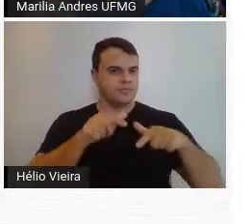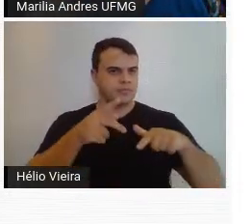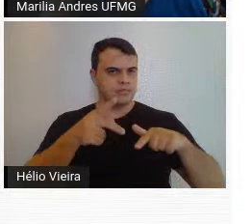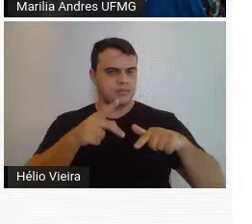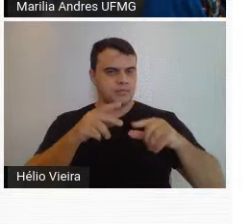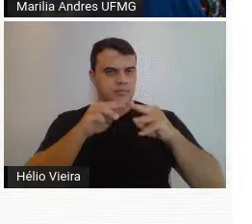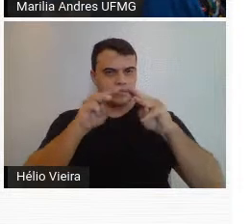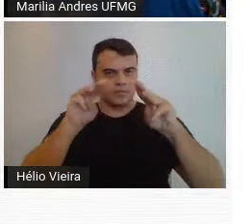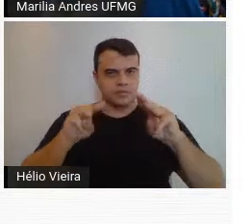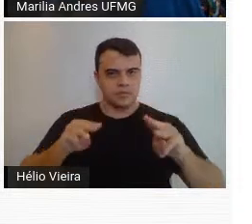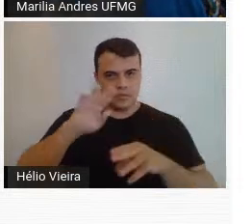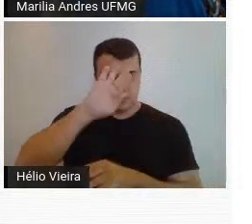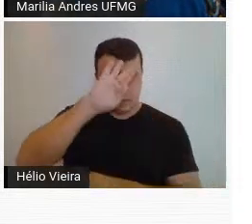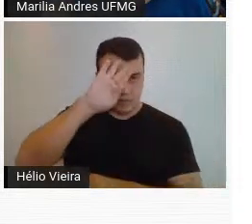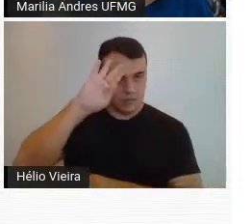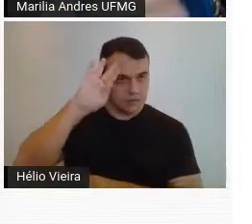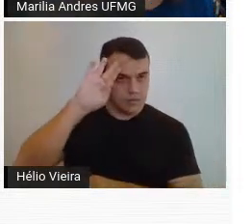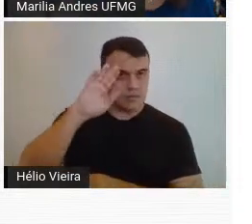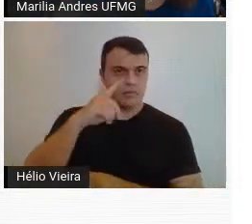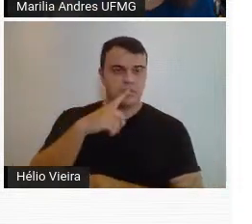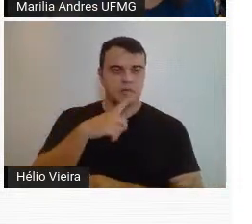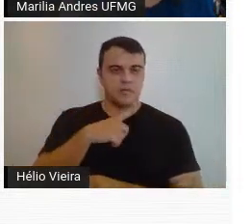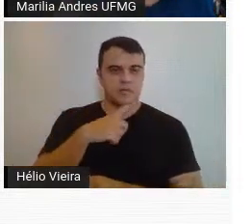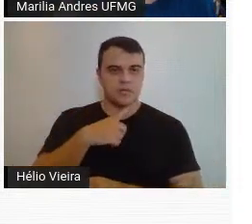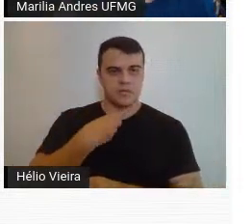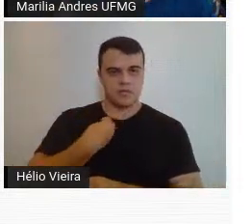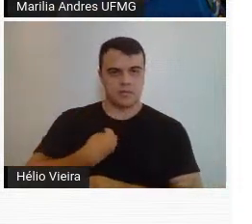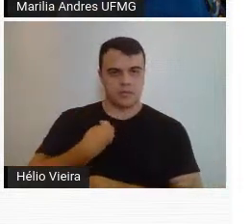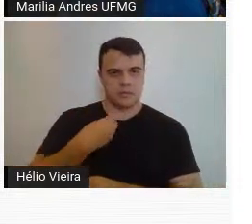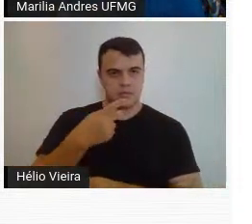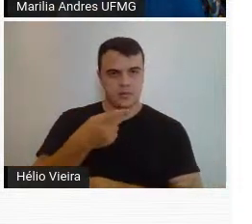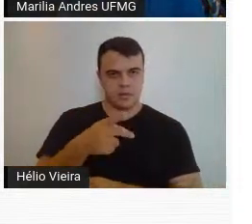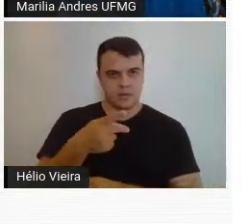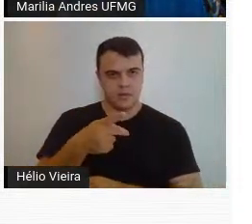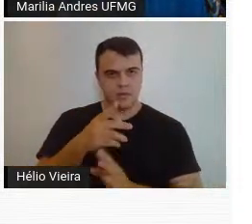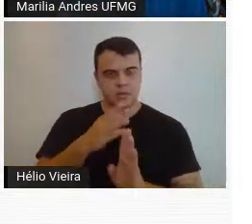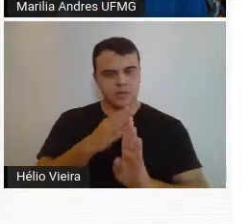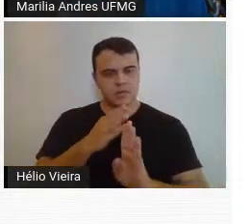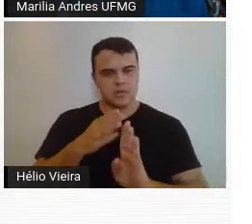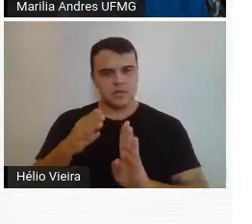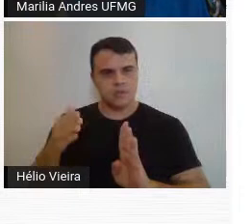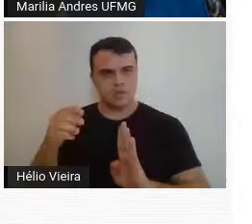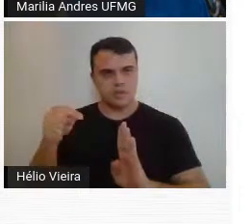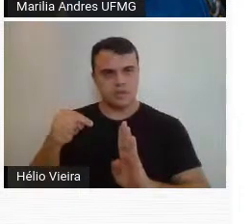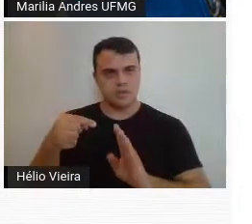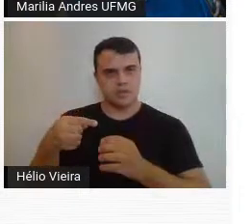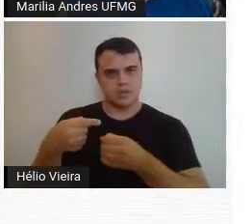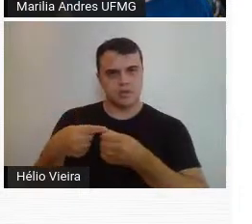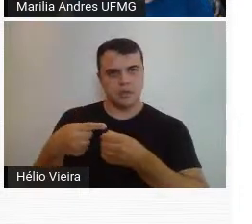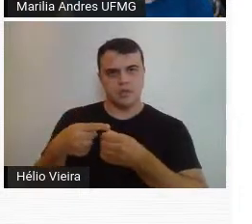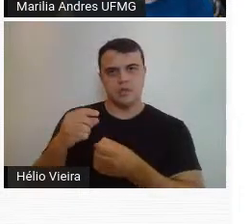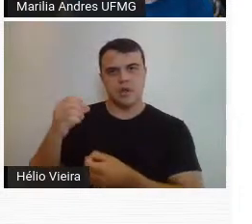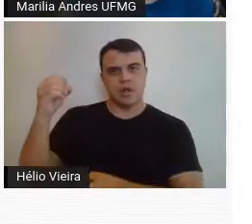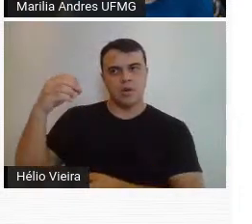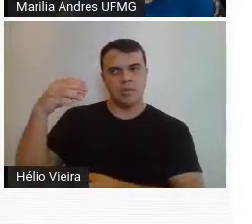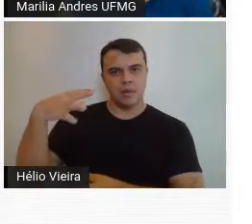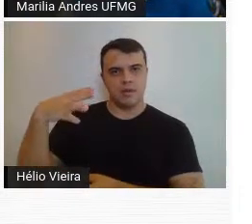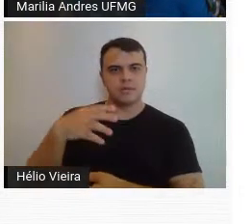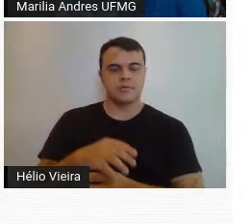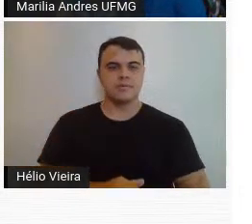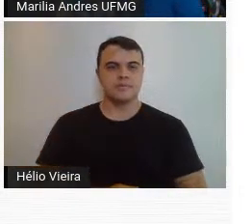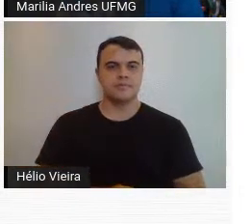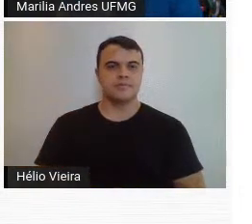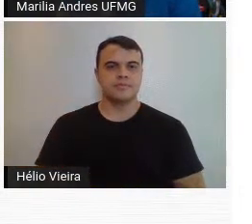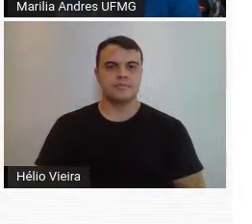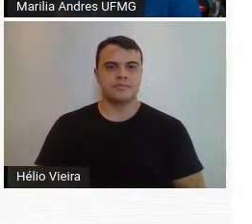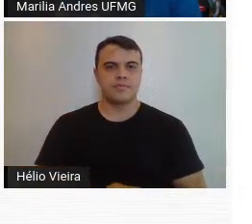no Museu de Arte da Pampulha, também pertencente a essa série de Cidades Iluminadas. Vamos passar